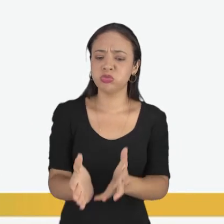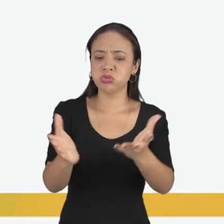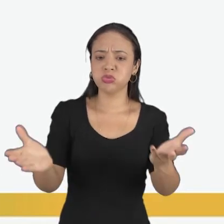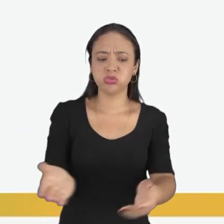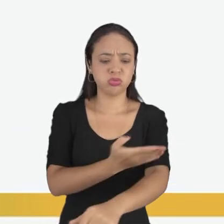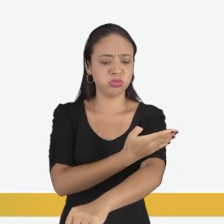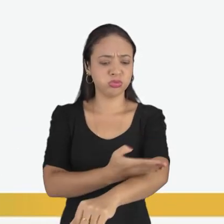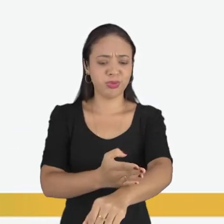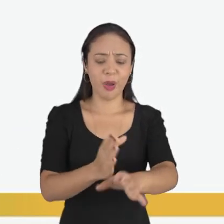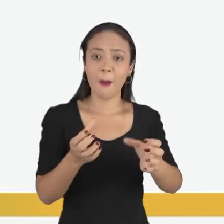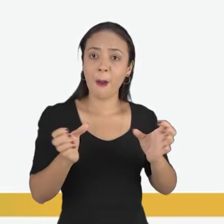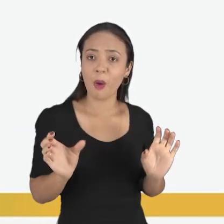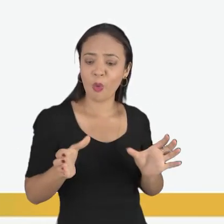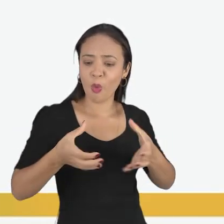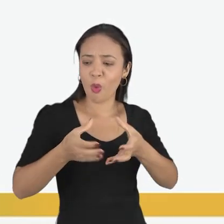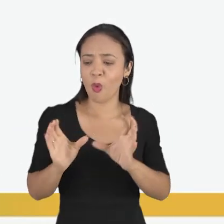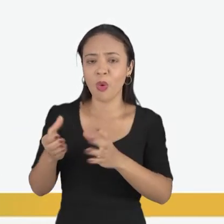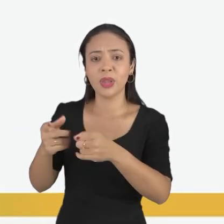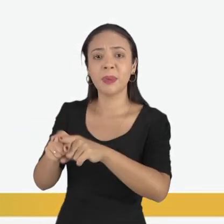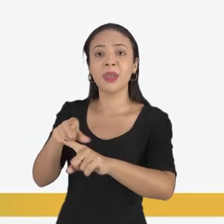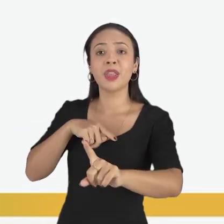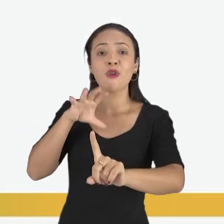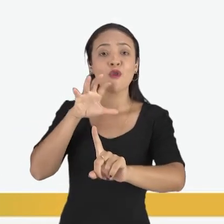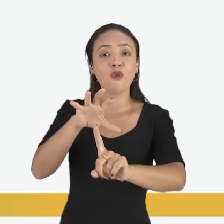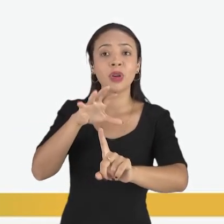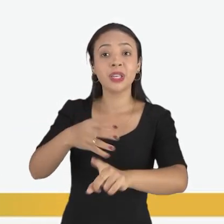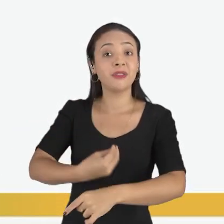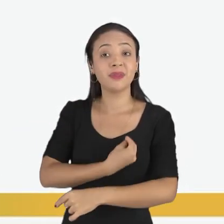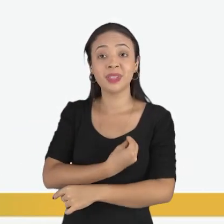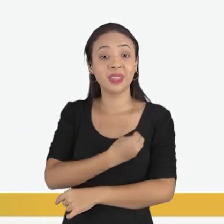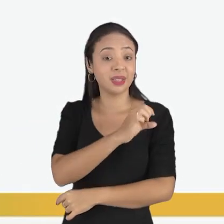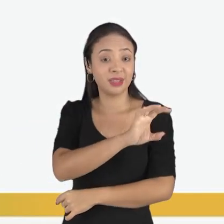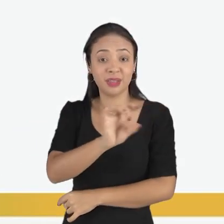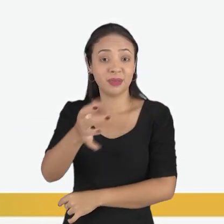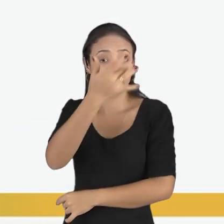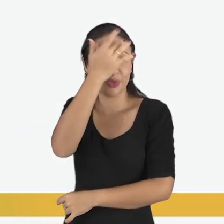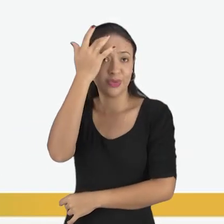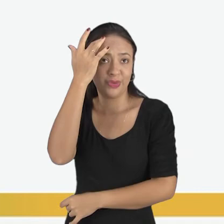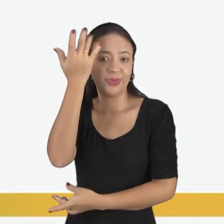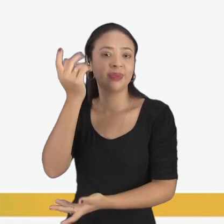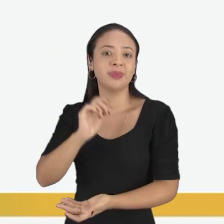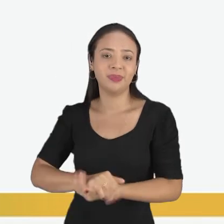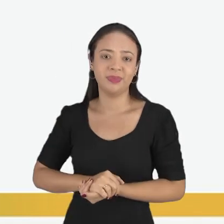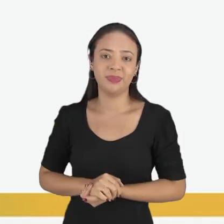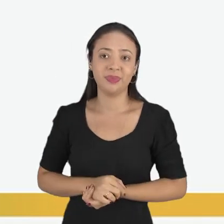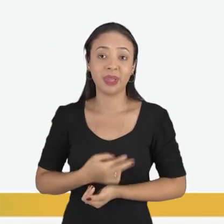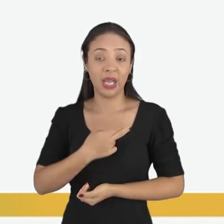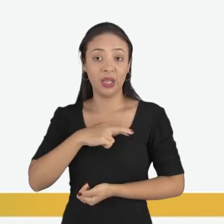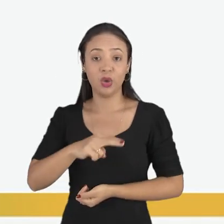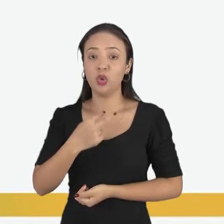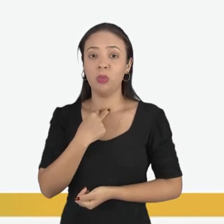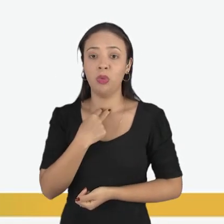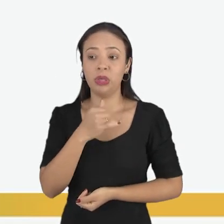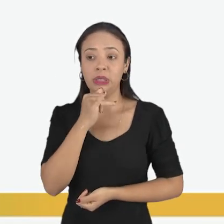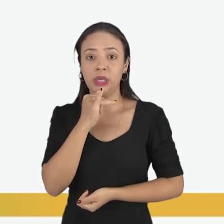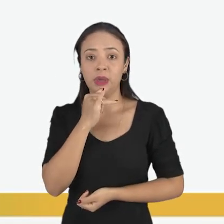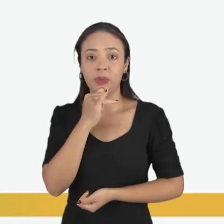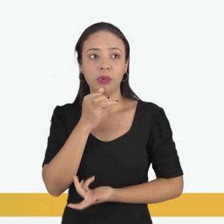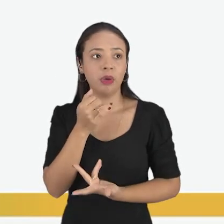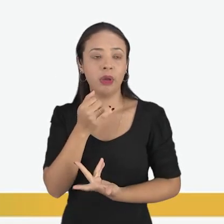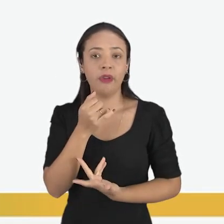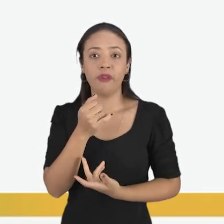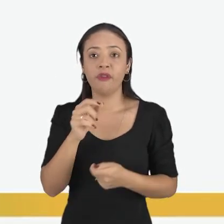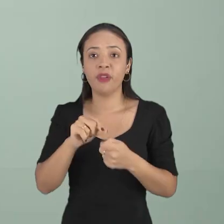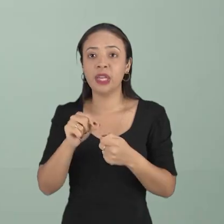coletivos, exercer influência no dia a dia. Comportamentos coletivos, as religiões não podem dar vexame,